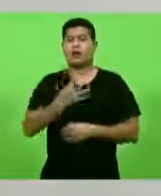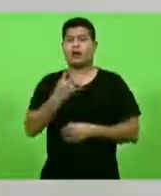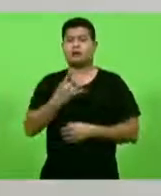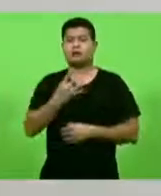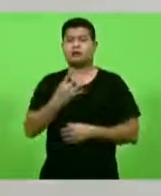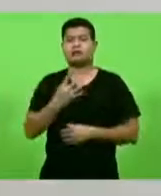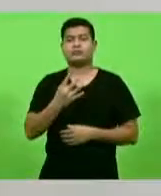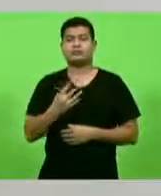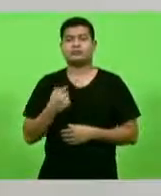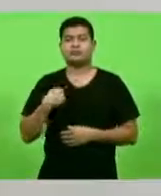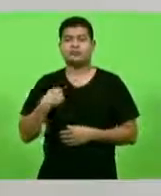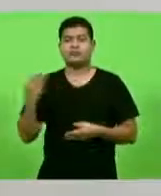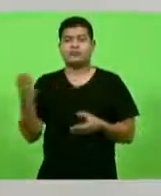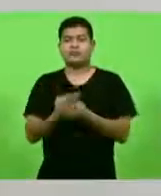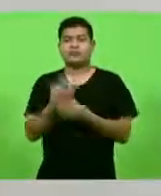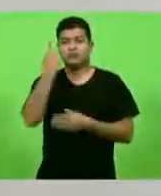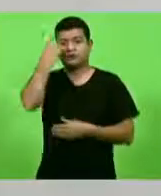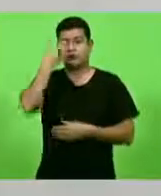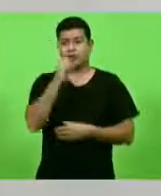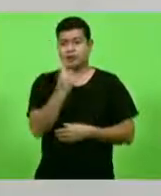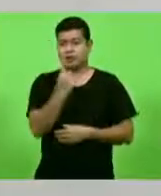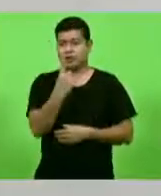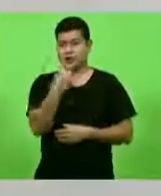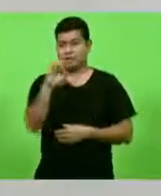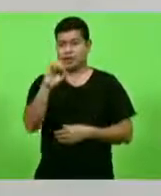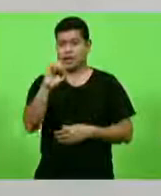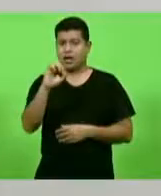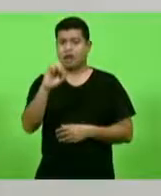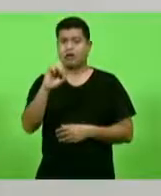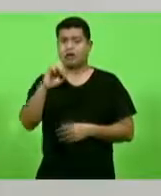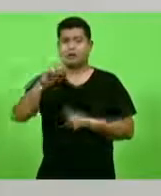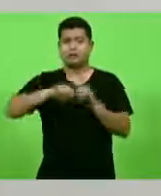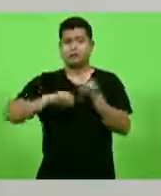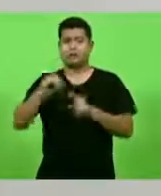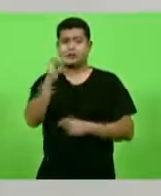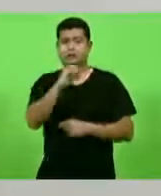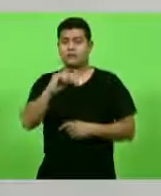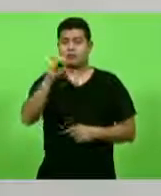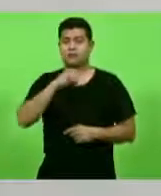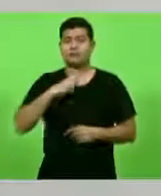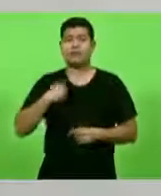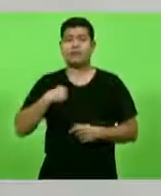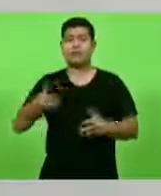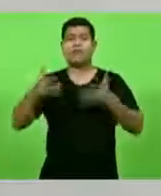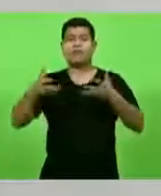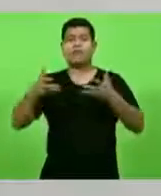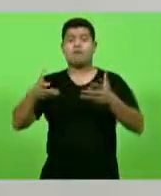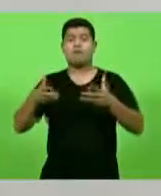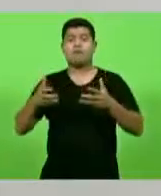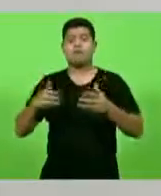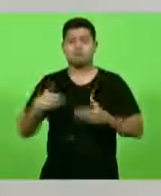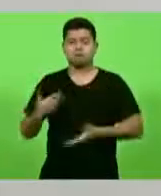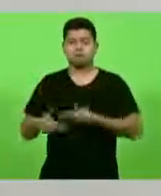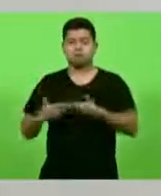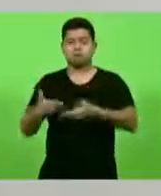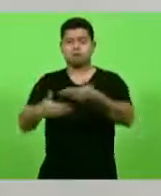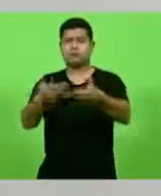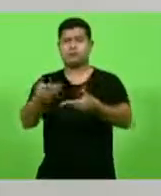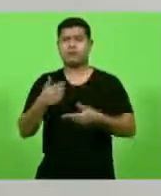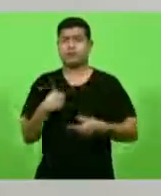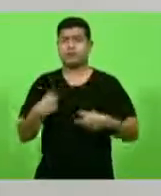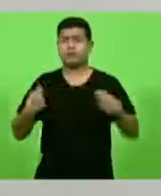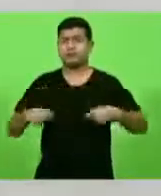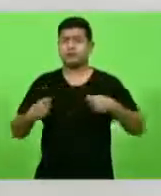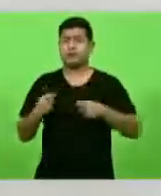protocolado no dia 10 de outubro. Eu quero a minha CPI, eu quero que tramite a minha CPI e nós precisamos